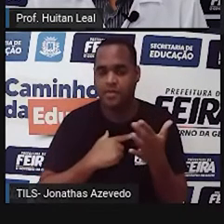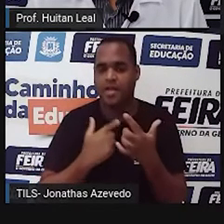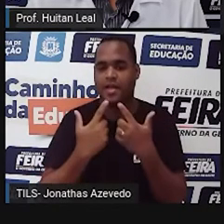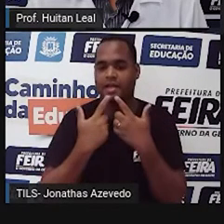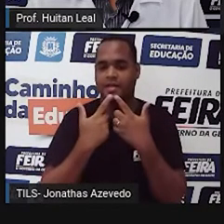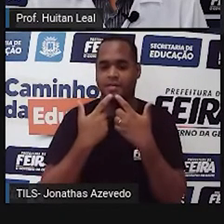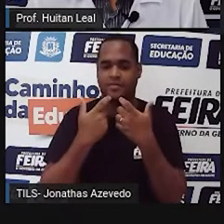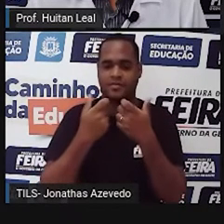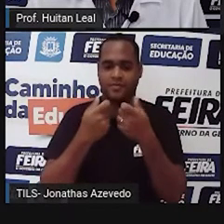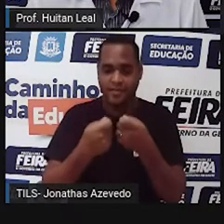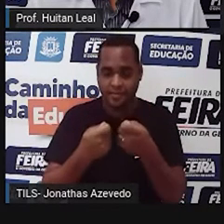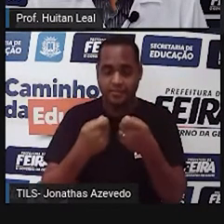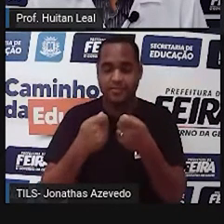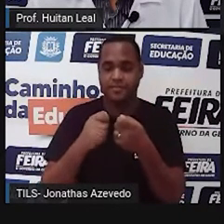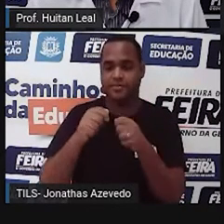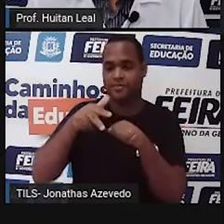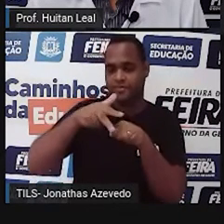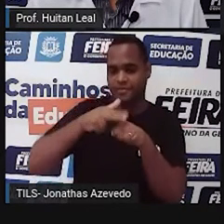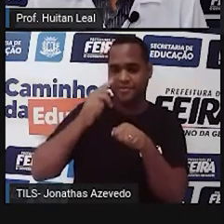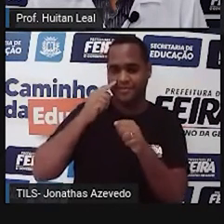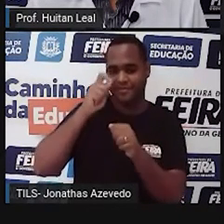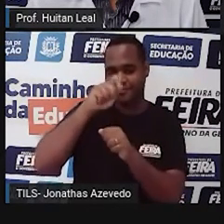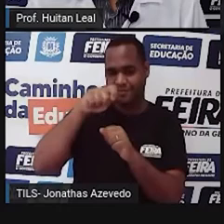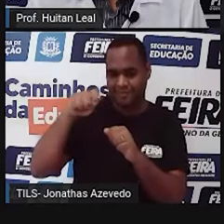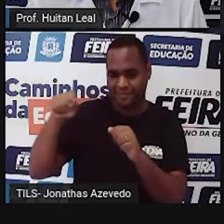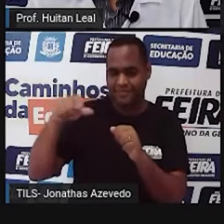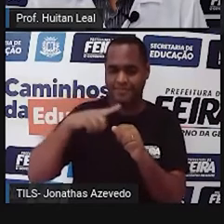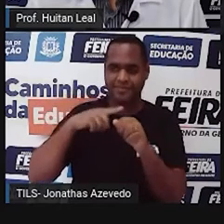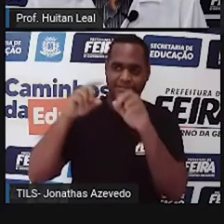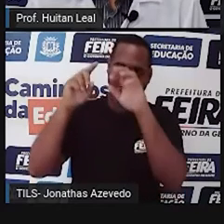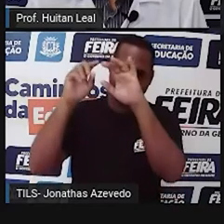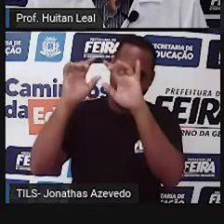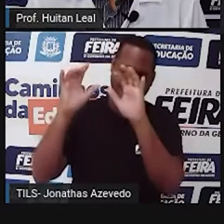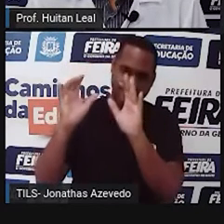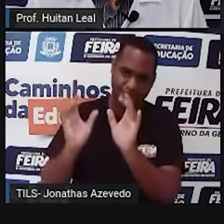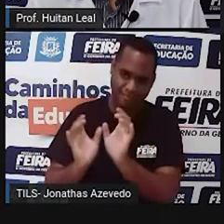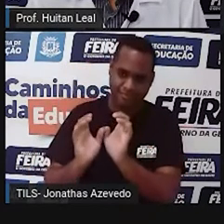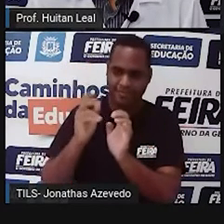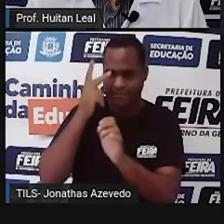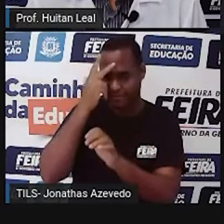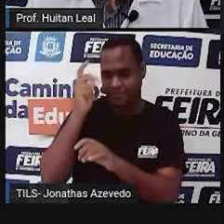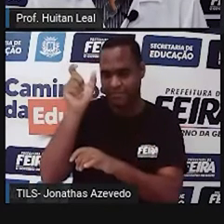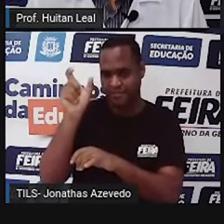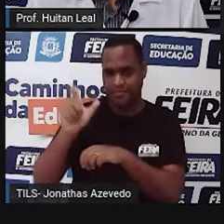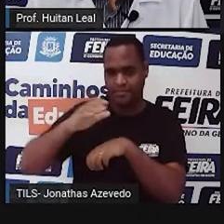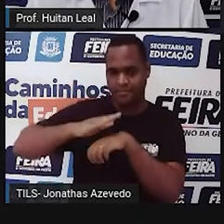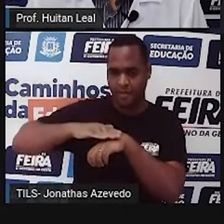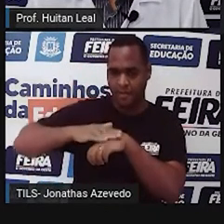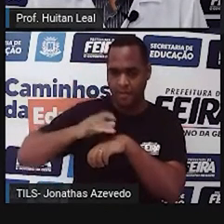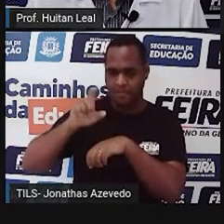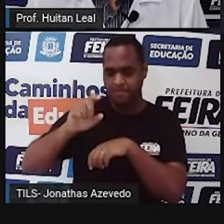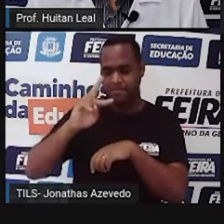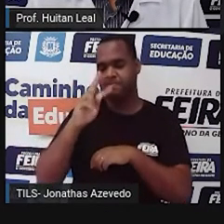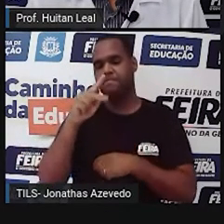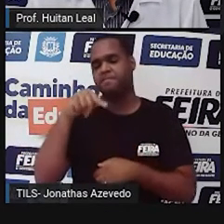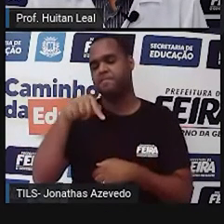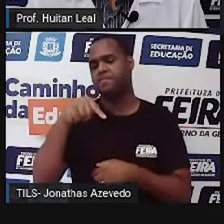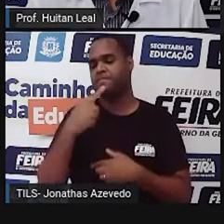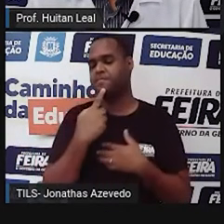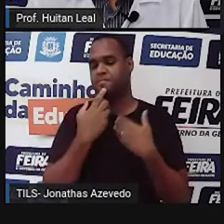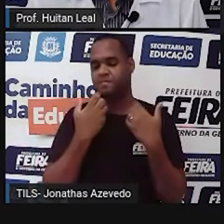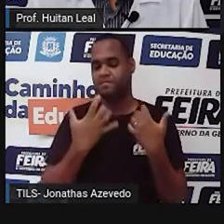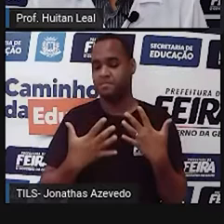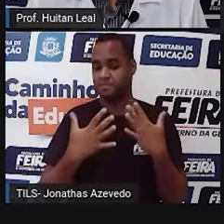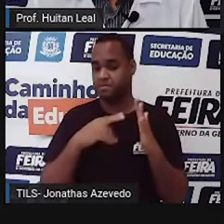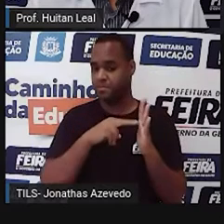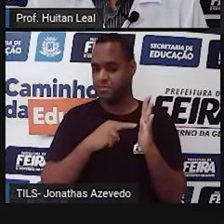é a parte escrita que aparece nos balõezinhos, nos diálogos dos personagens. Na história em quadrinhos, a narrativa é realizada